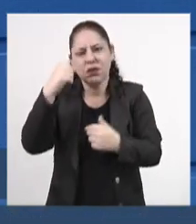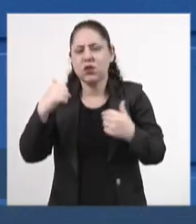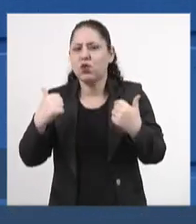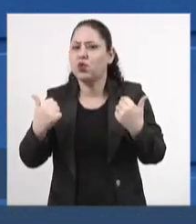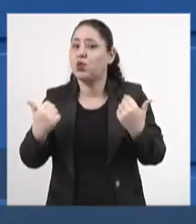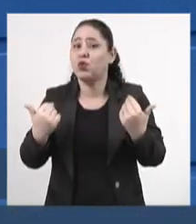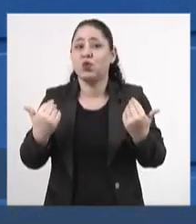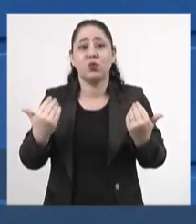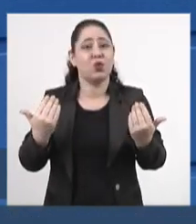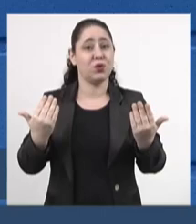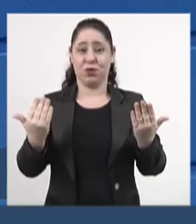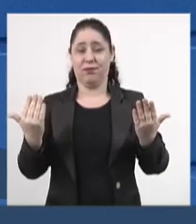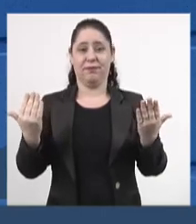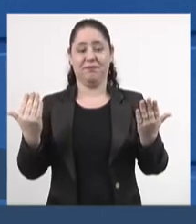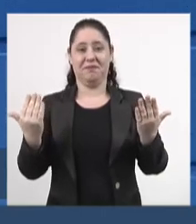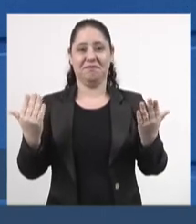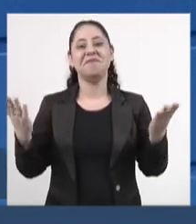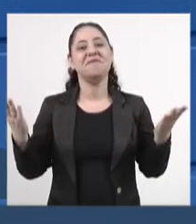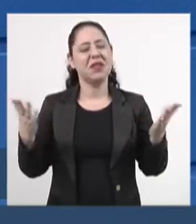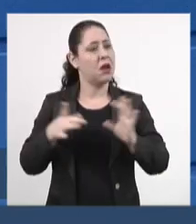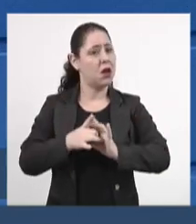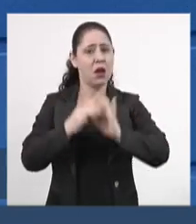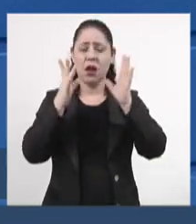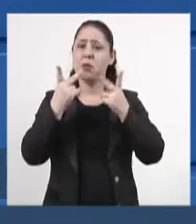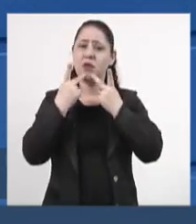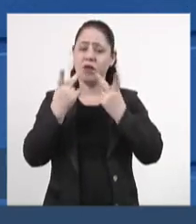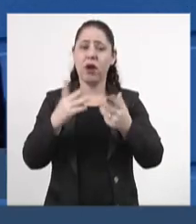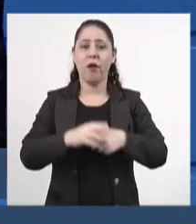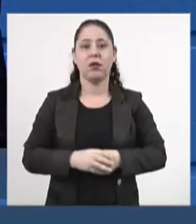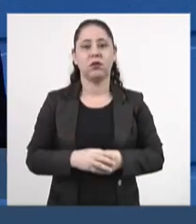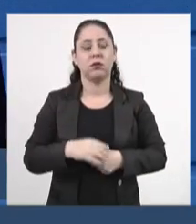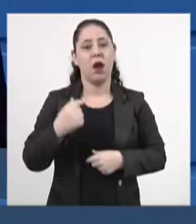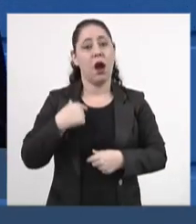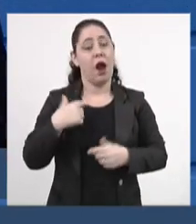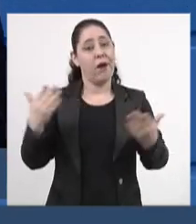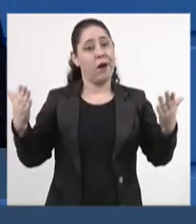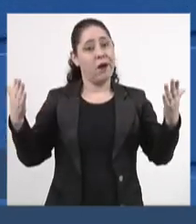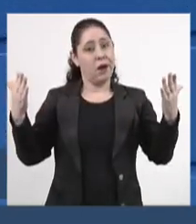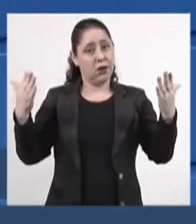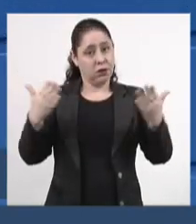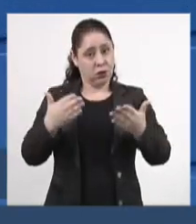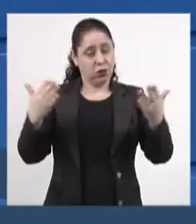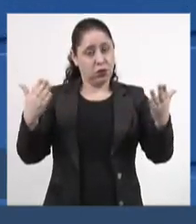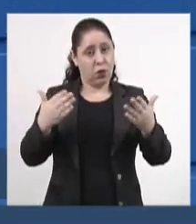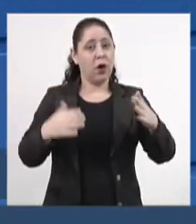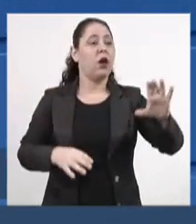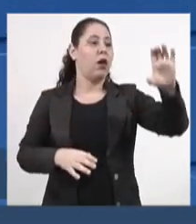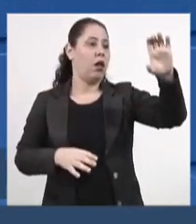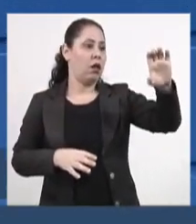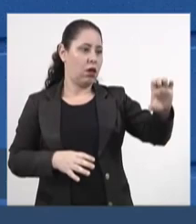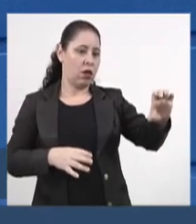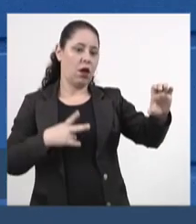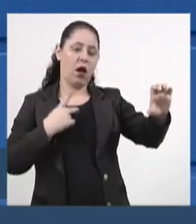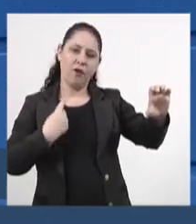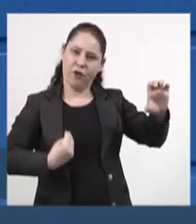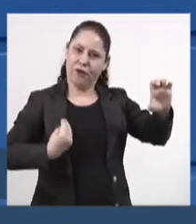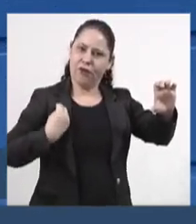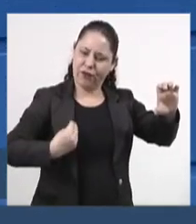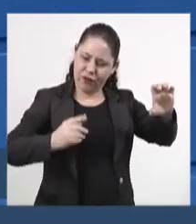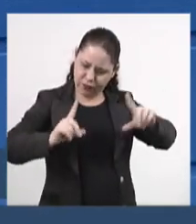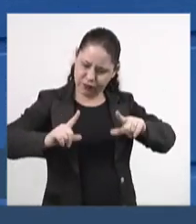acho. Olha como é bom a liberdade, deputado. liberdade que eu defendo. A esquerda deu a vida